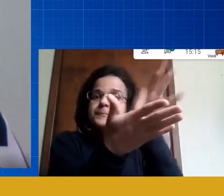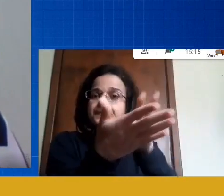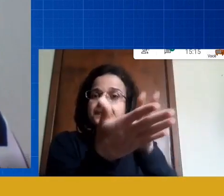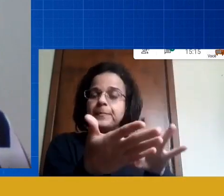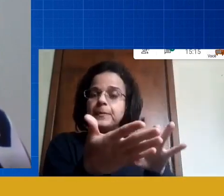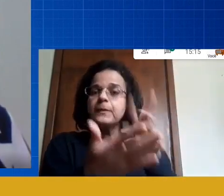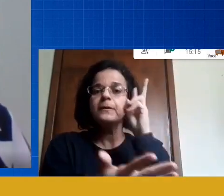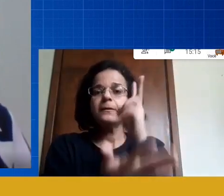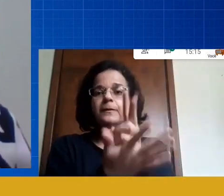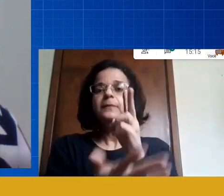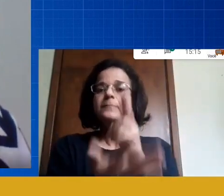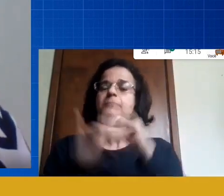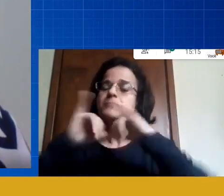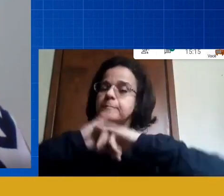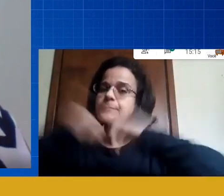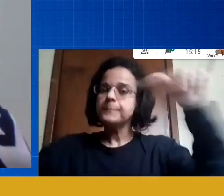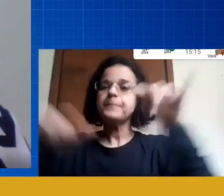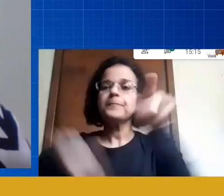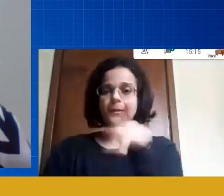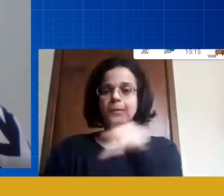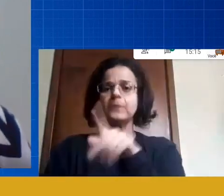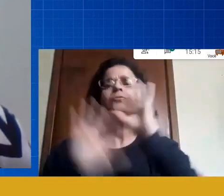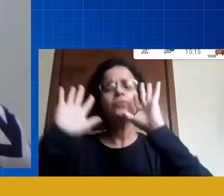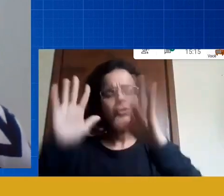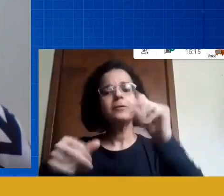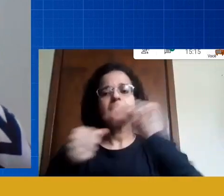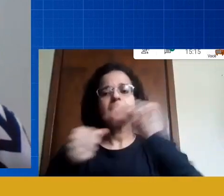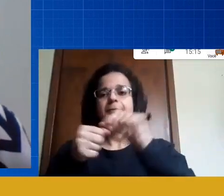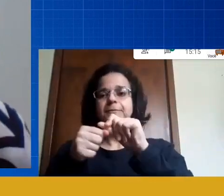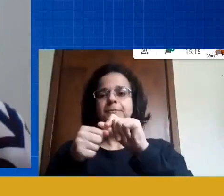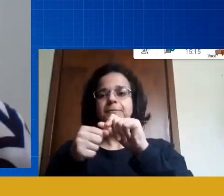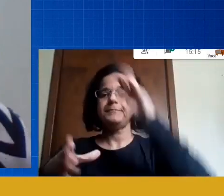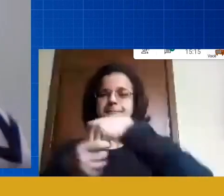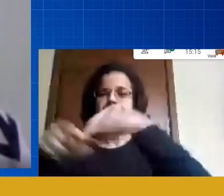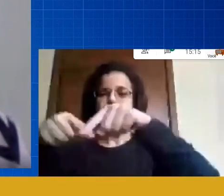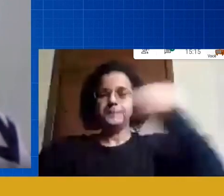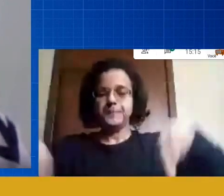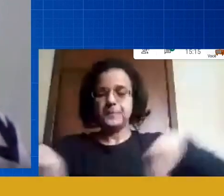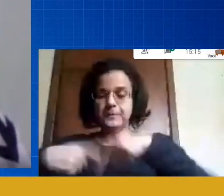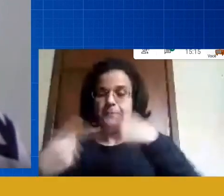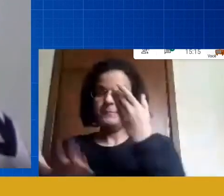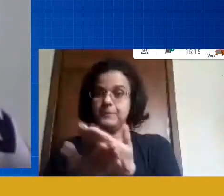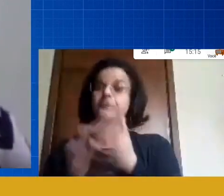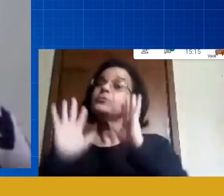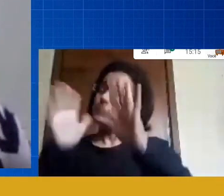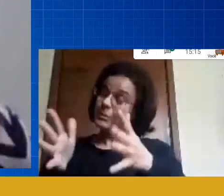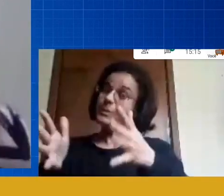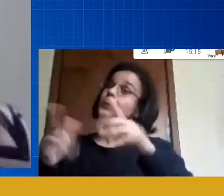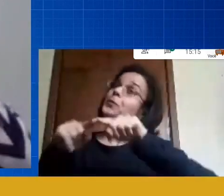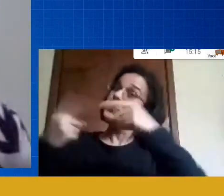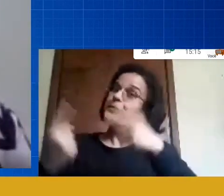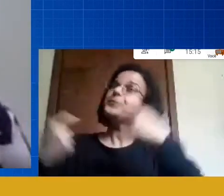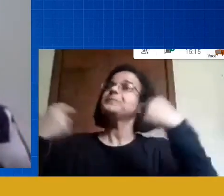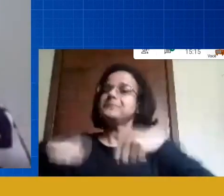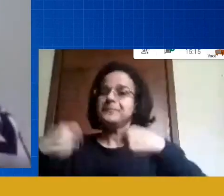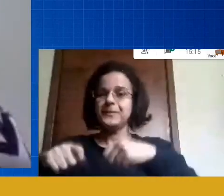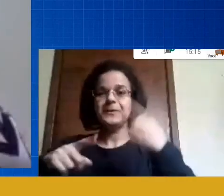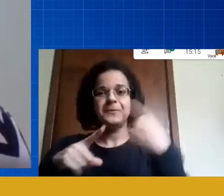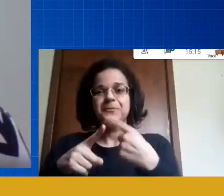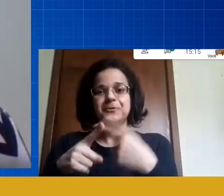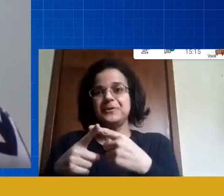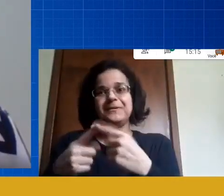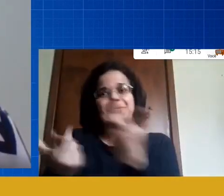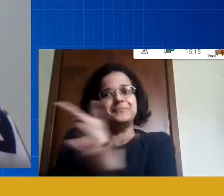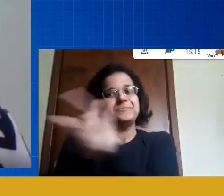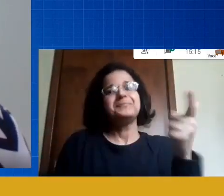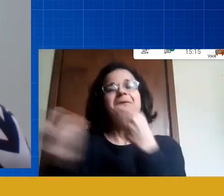tenho falado meus professores a gente já fazer isso dentro da sala de aula ou deveria fazer porque a gente não tem que avaliar todo mundo da